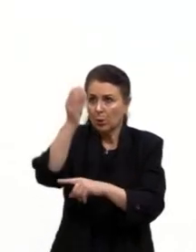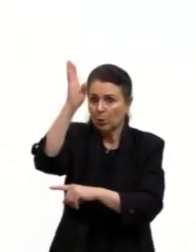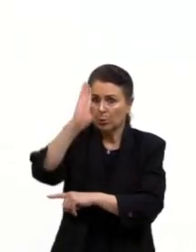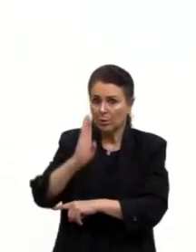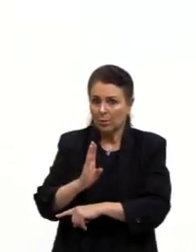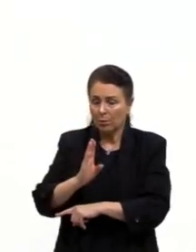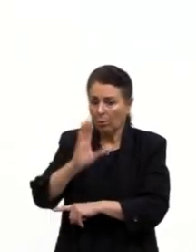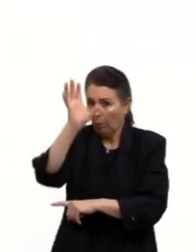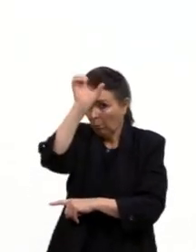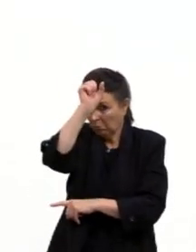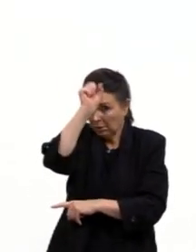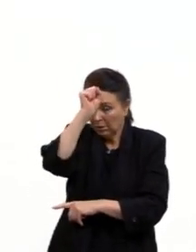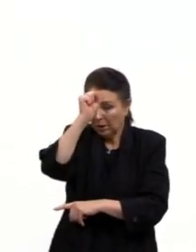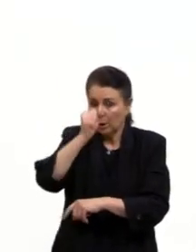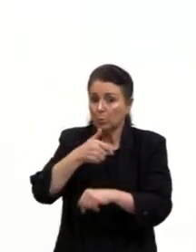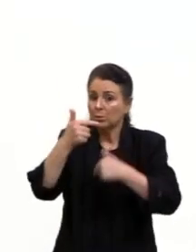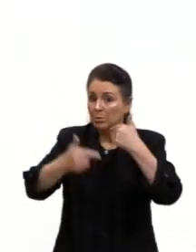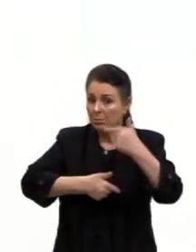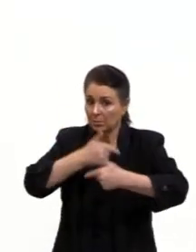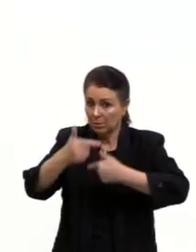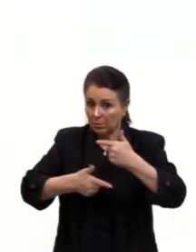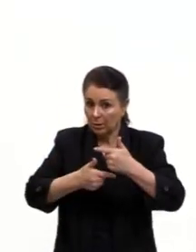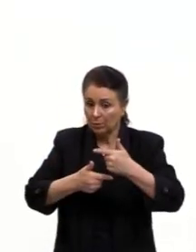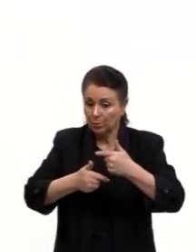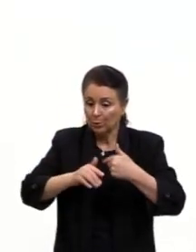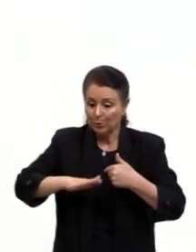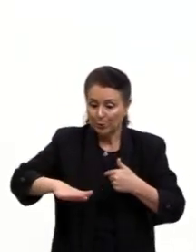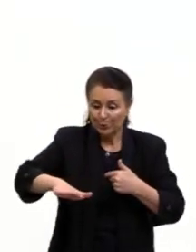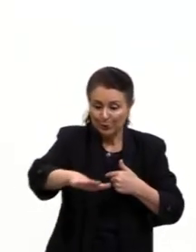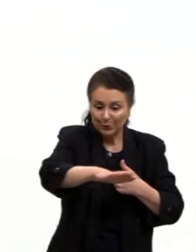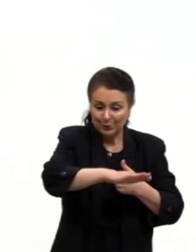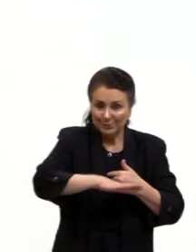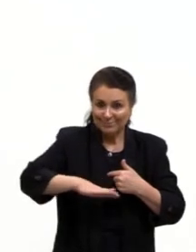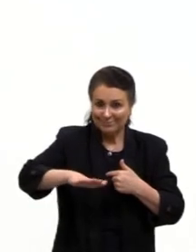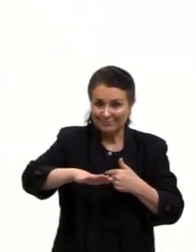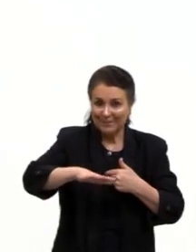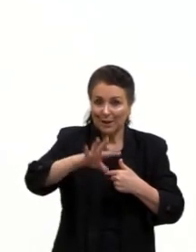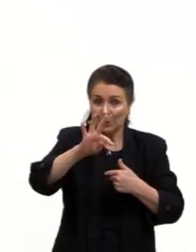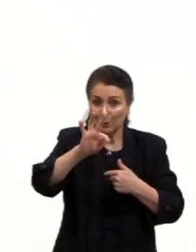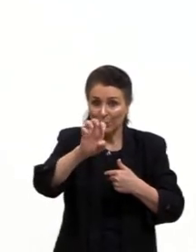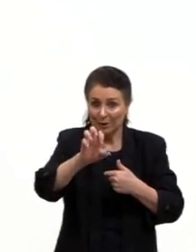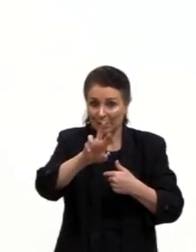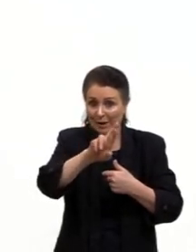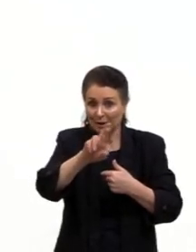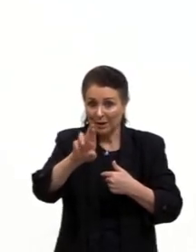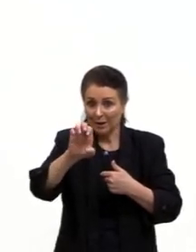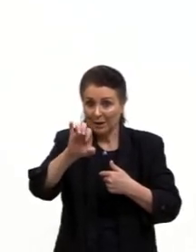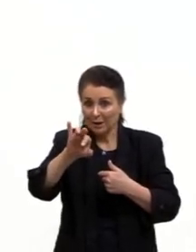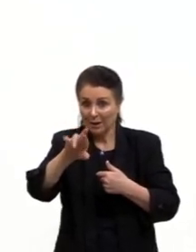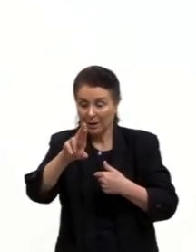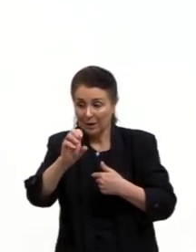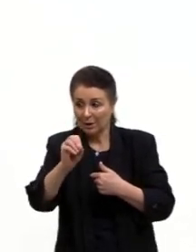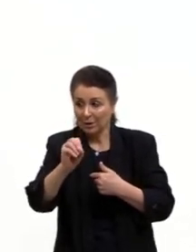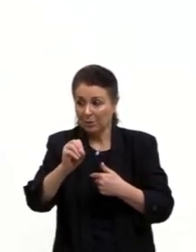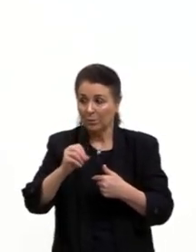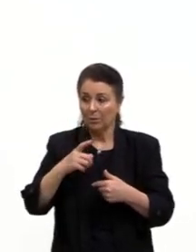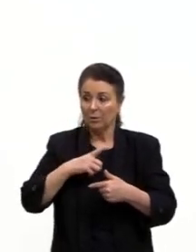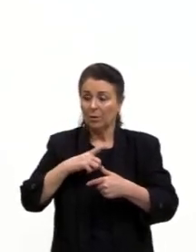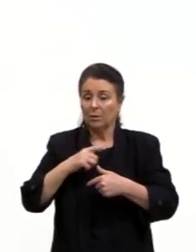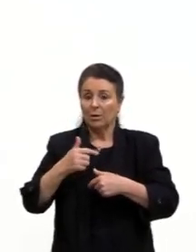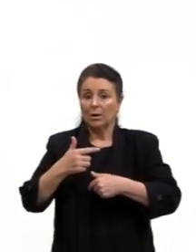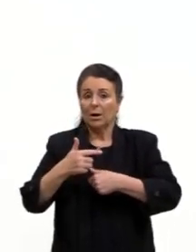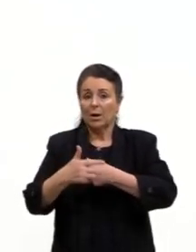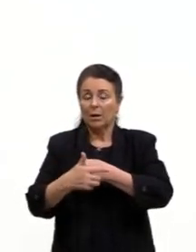a sua arte, o seu ofício nos terreiros. E os terreiros também tiveram essa função importante de manter esse legado cultural